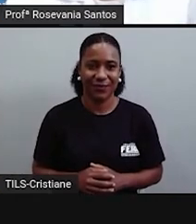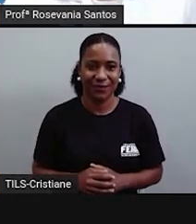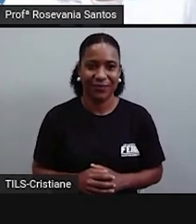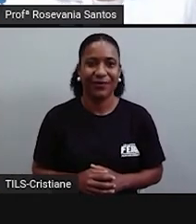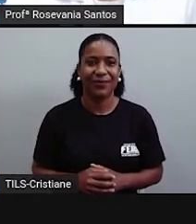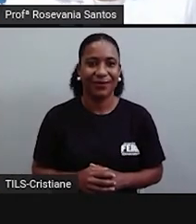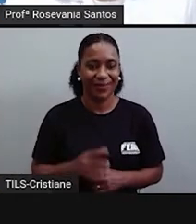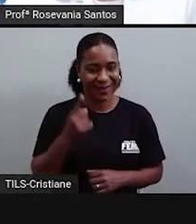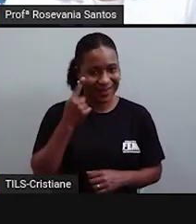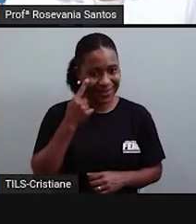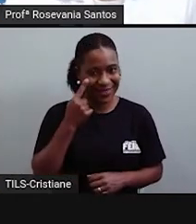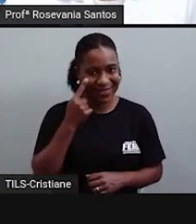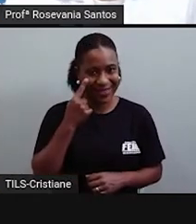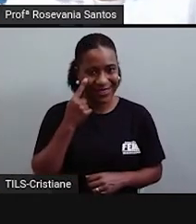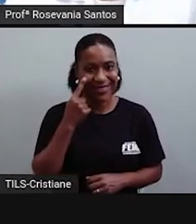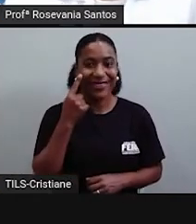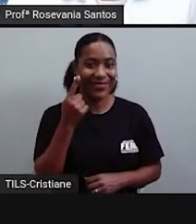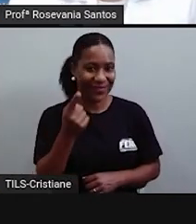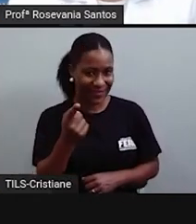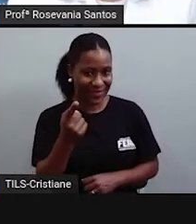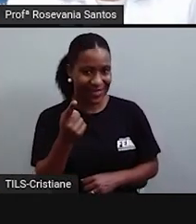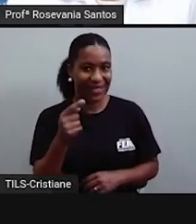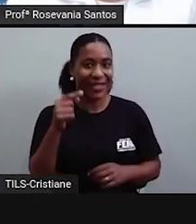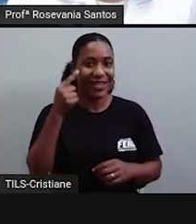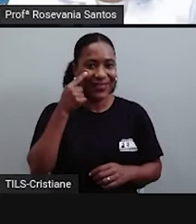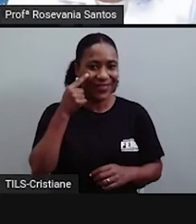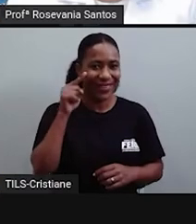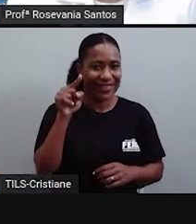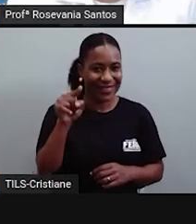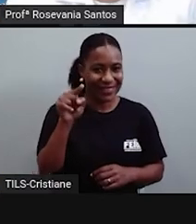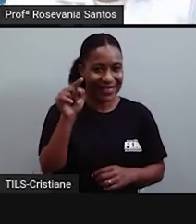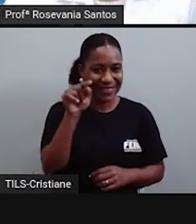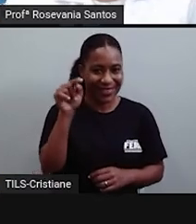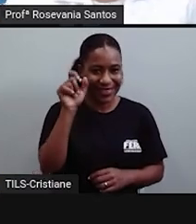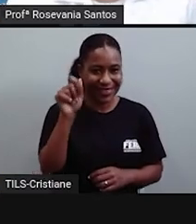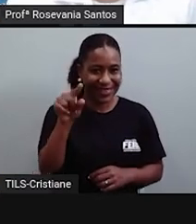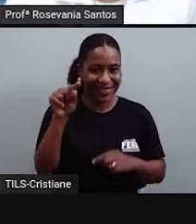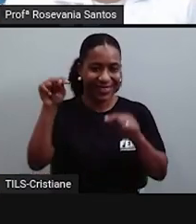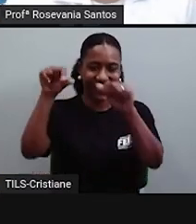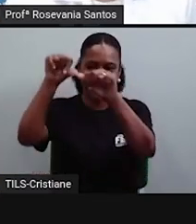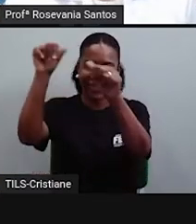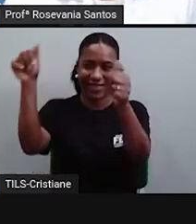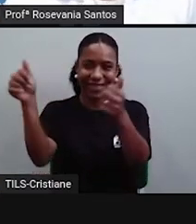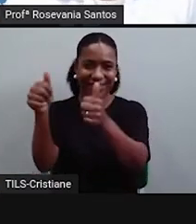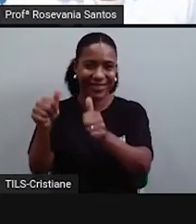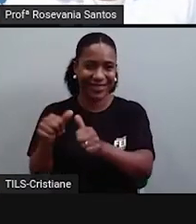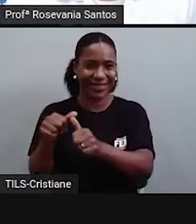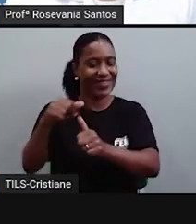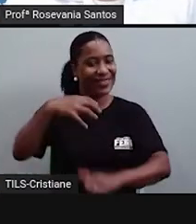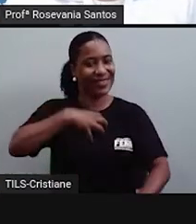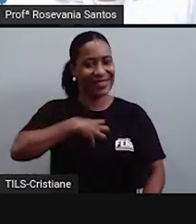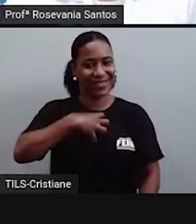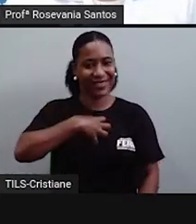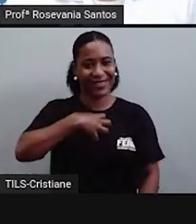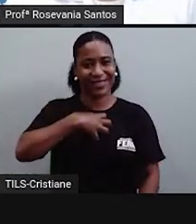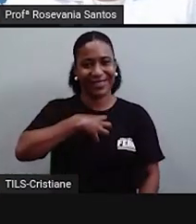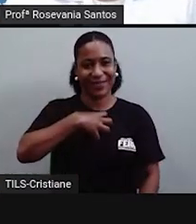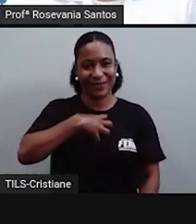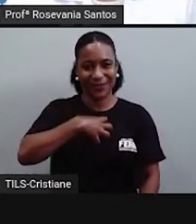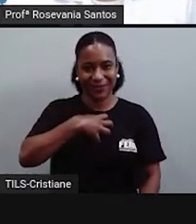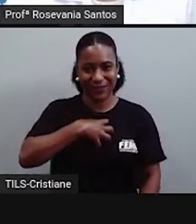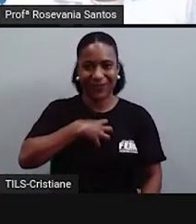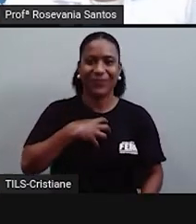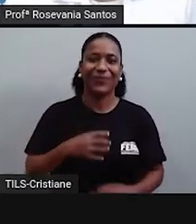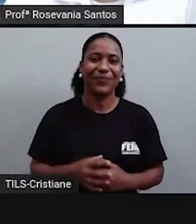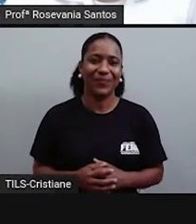a sardinha da nossa brasa, aqui, onde está essa bolinha, é o estado da Maíra, que nós costumamos ficar relembrando que ficou